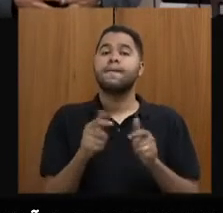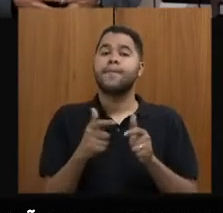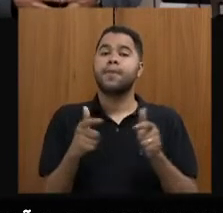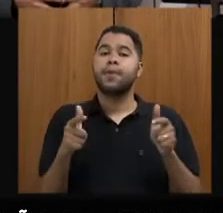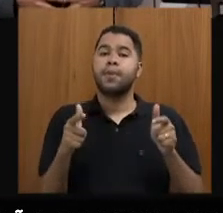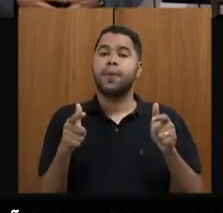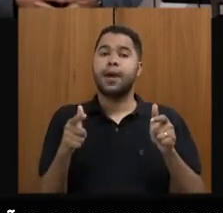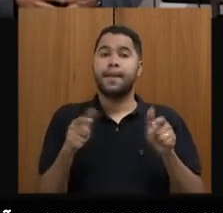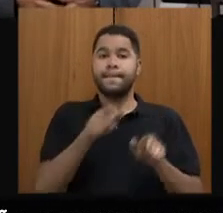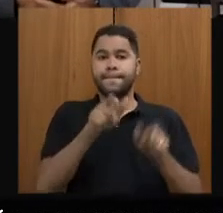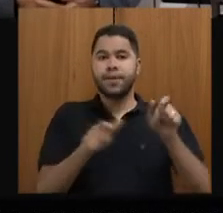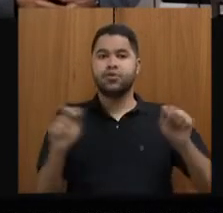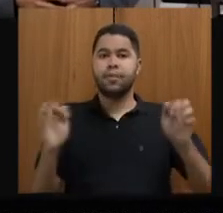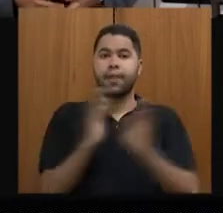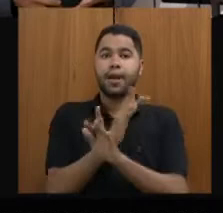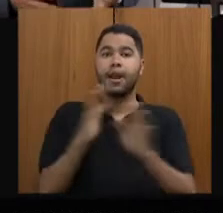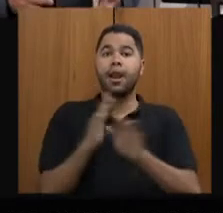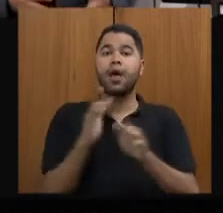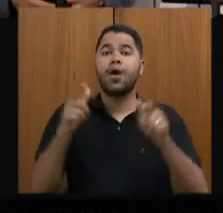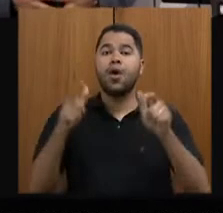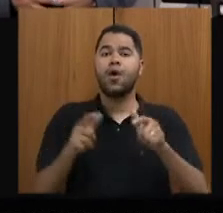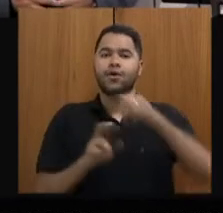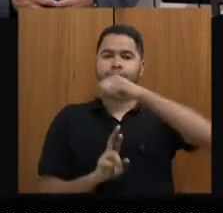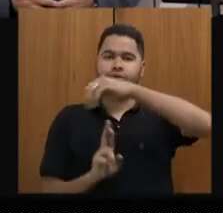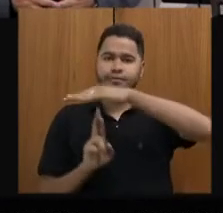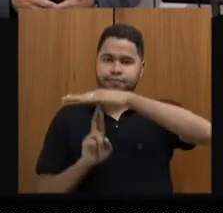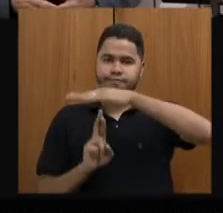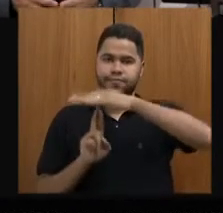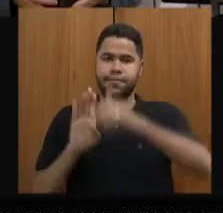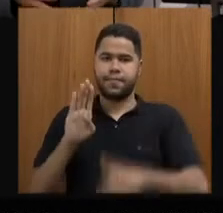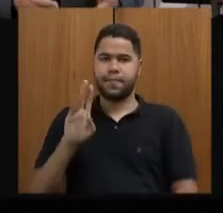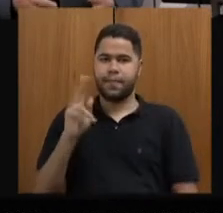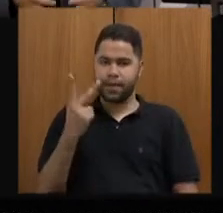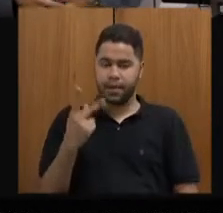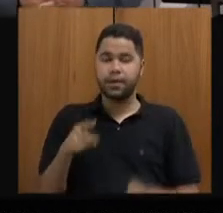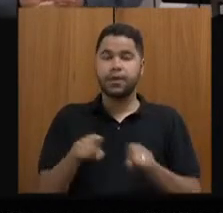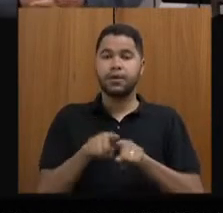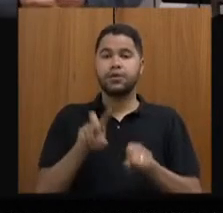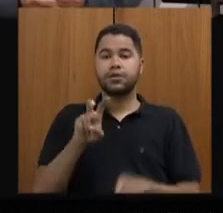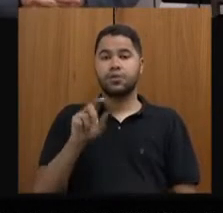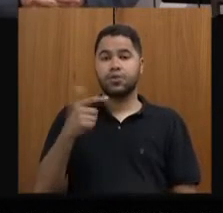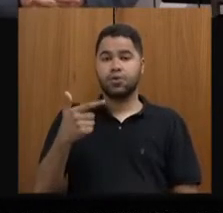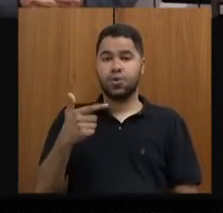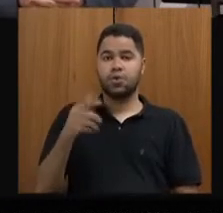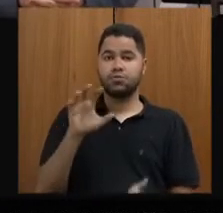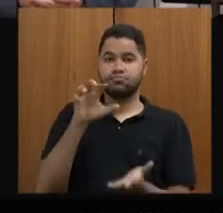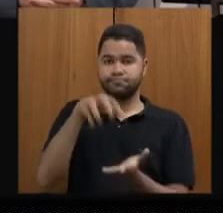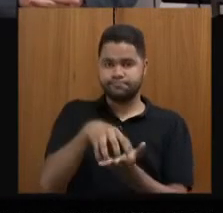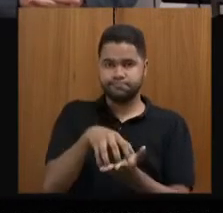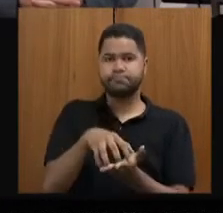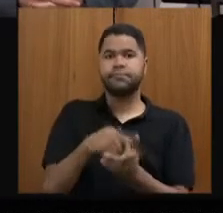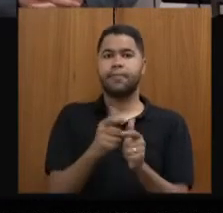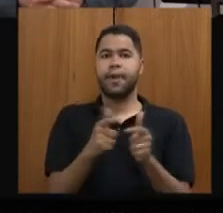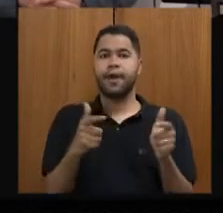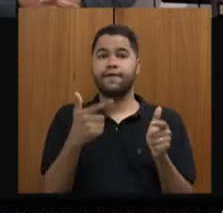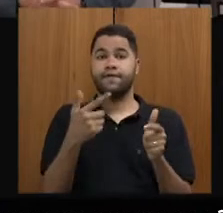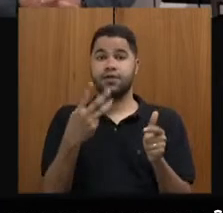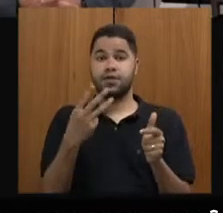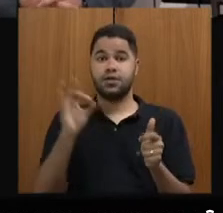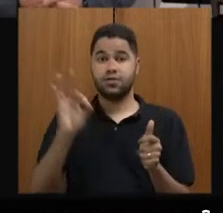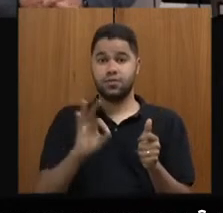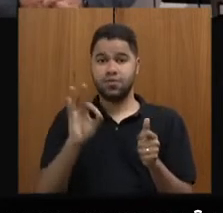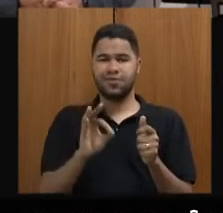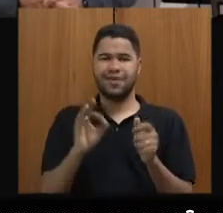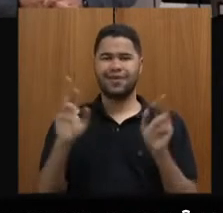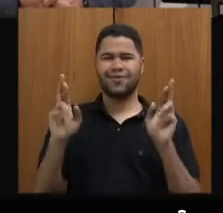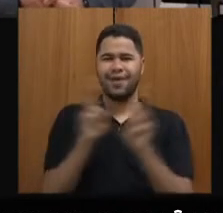fluxo de passageiros na rodoviária de Belo Horizonte, 52% da taxa de ocupação hoteleira, crescimento de 23% em relação